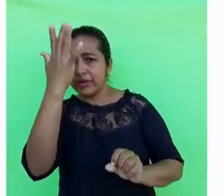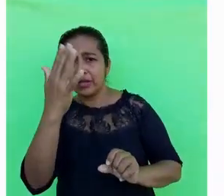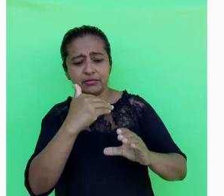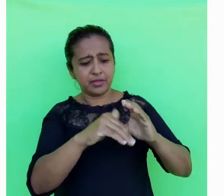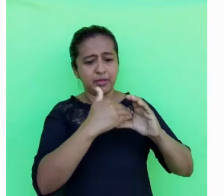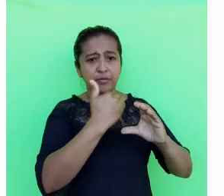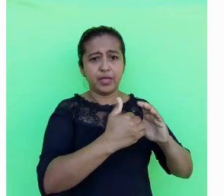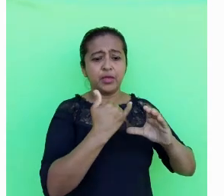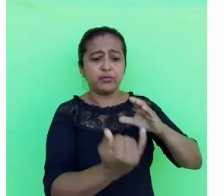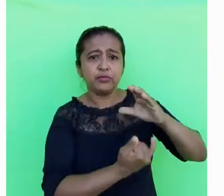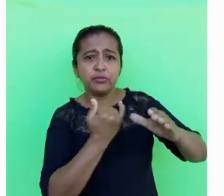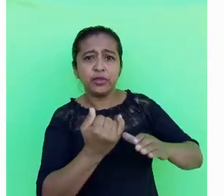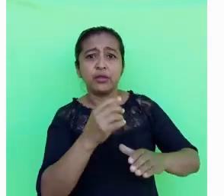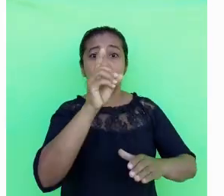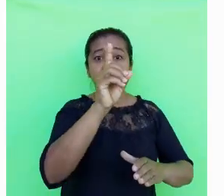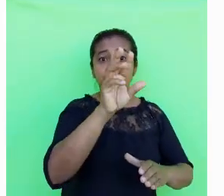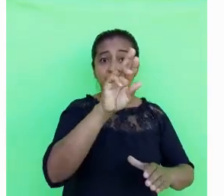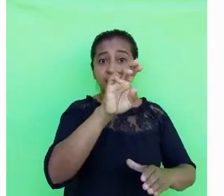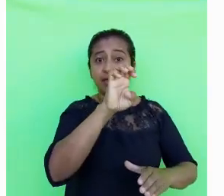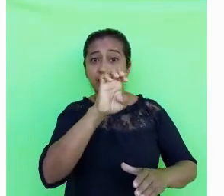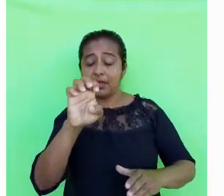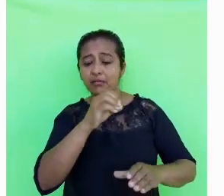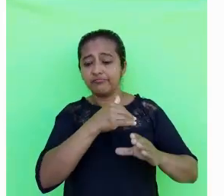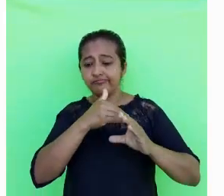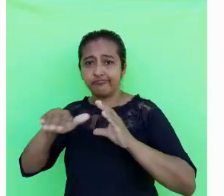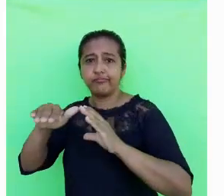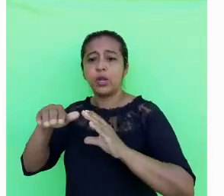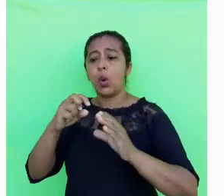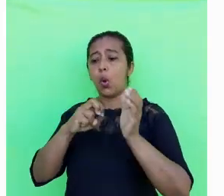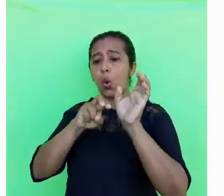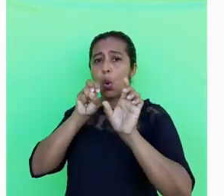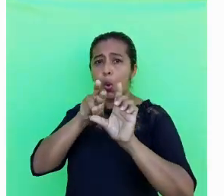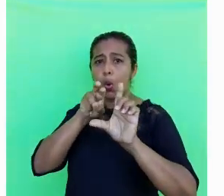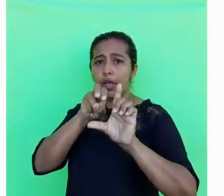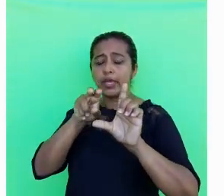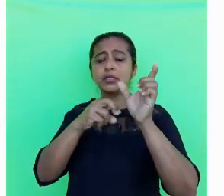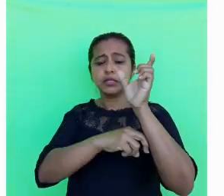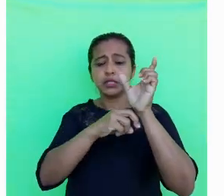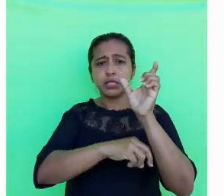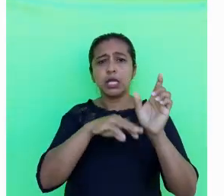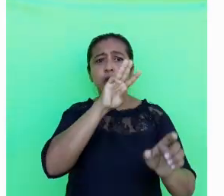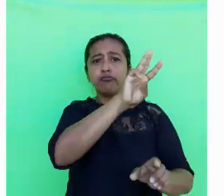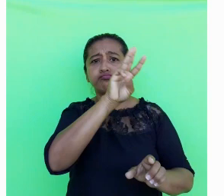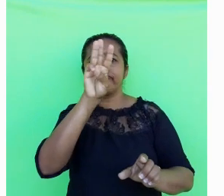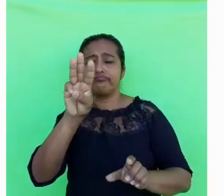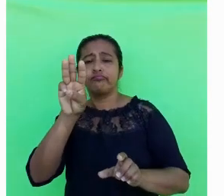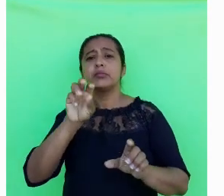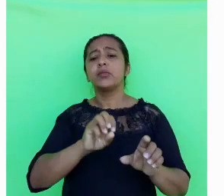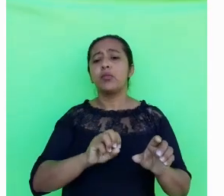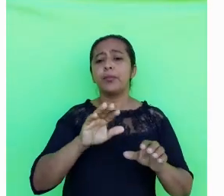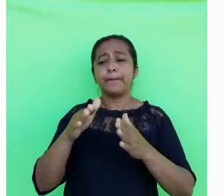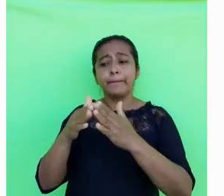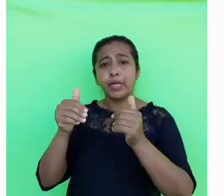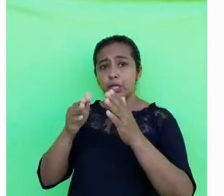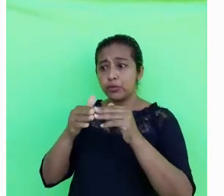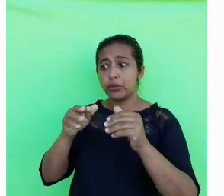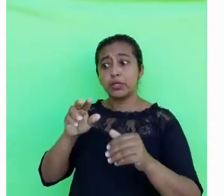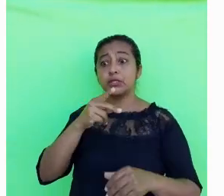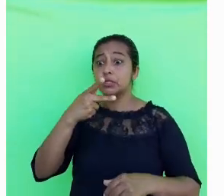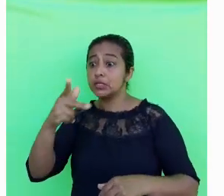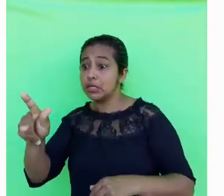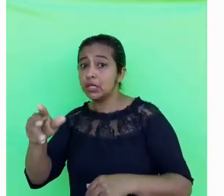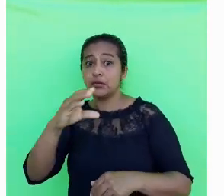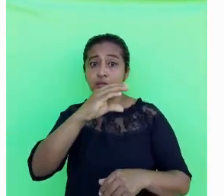No seu e-mail institucional, o DRE enviará o login e senha e o link de acesso à plataforma. A tela inicial do Votanet irá